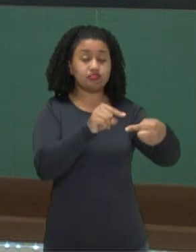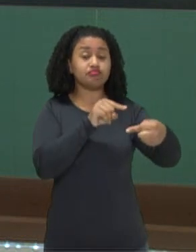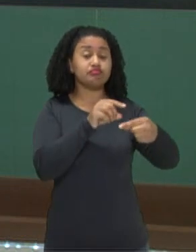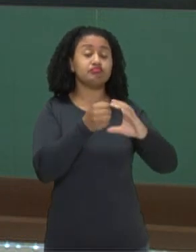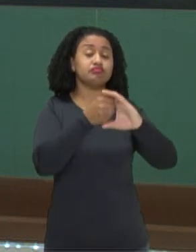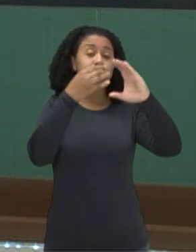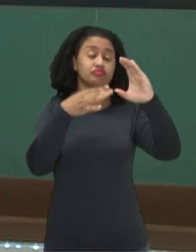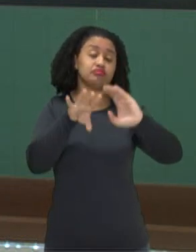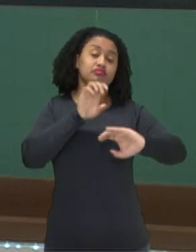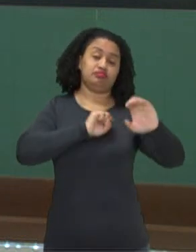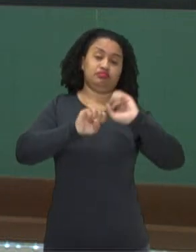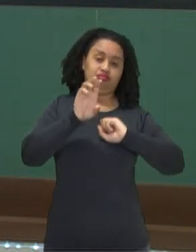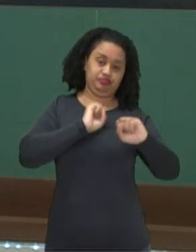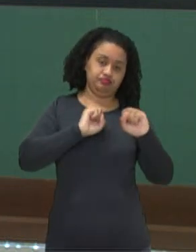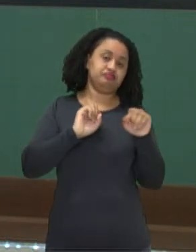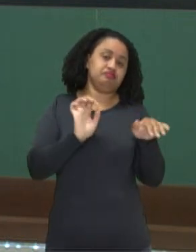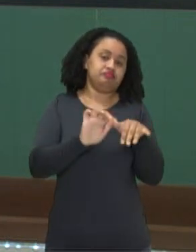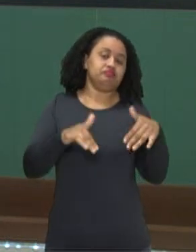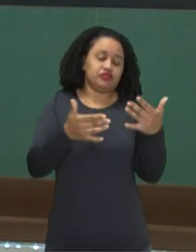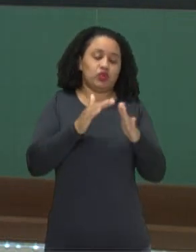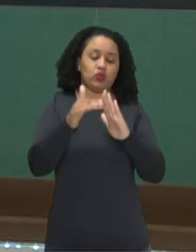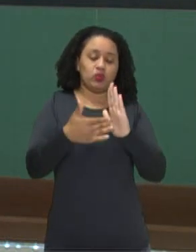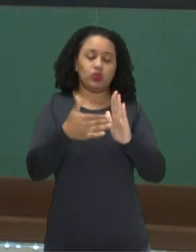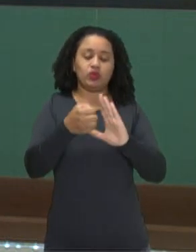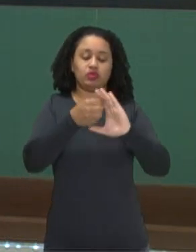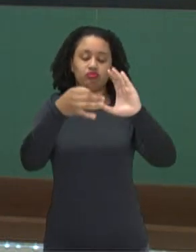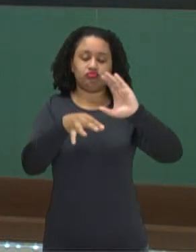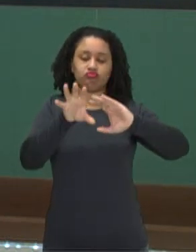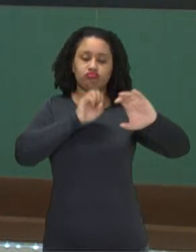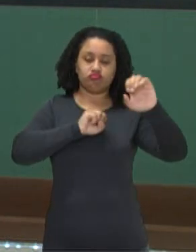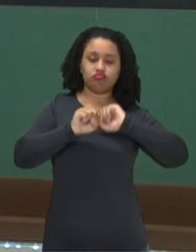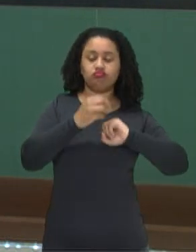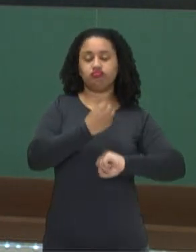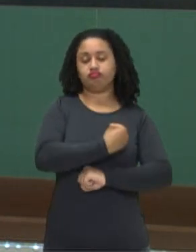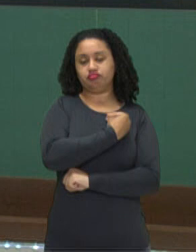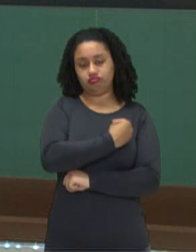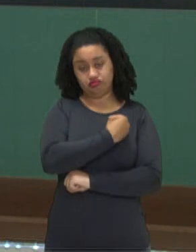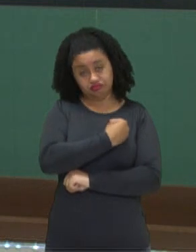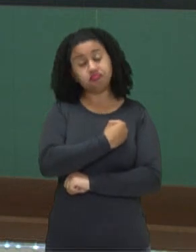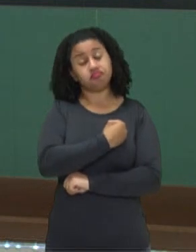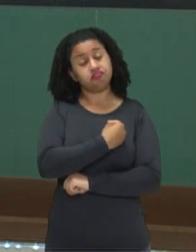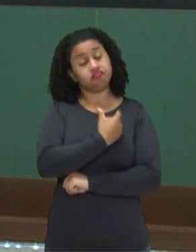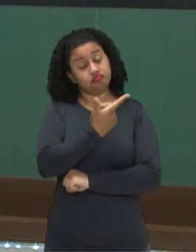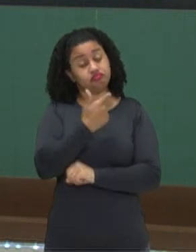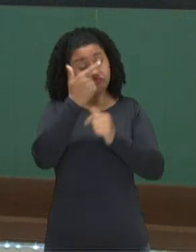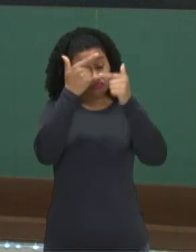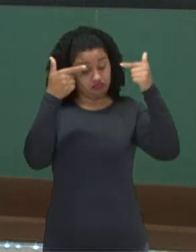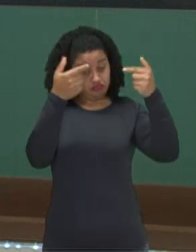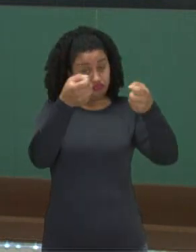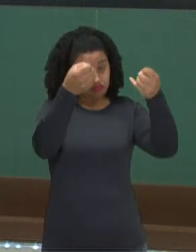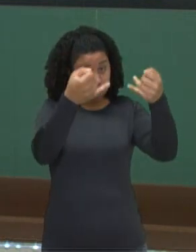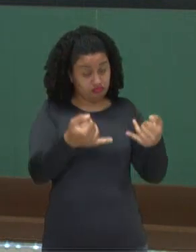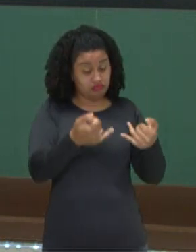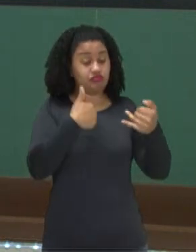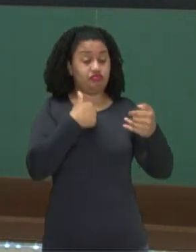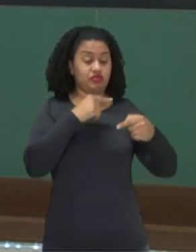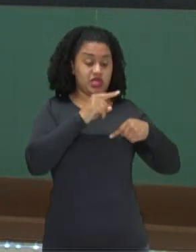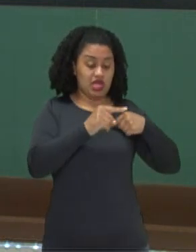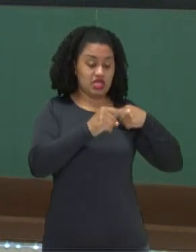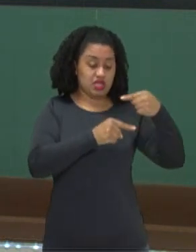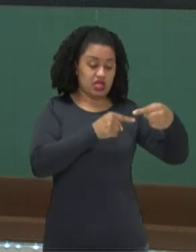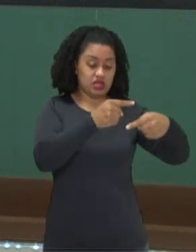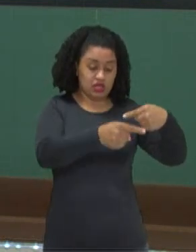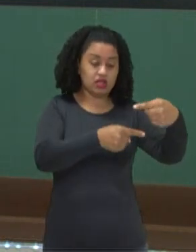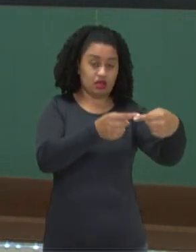caracteres adquiridos. Então, toda característica que um ser vivo adquire, segundo o Lamarck, vai ser passada